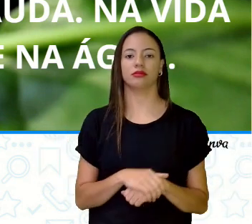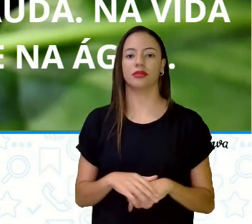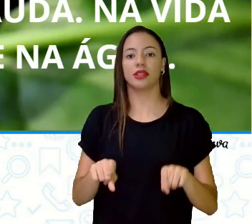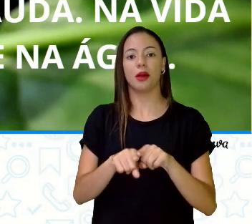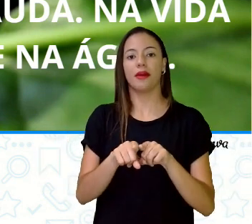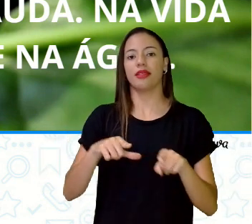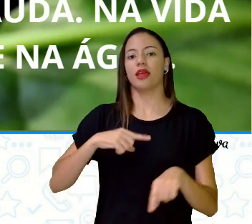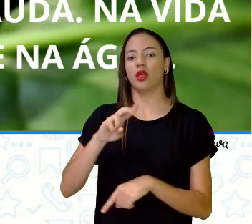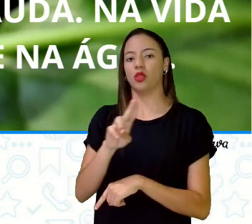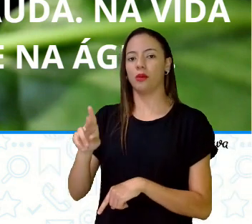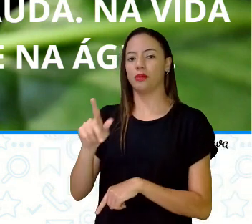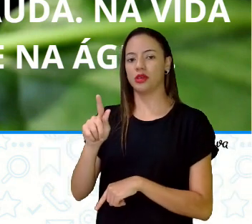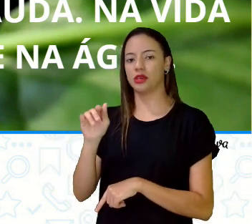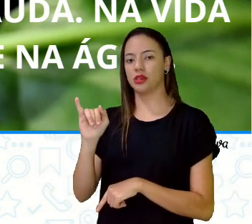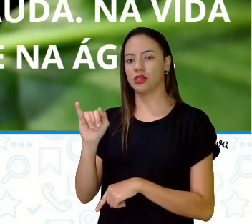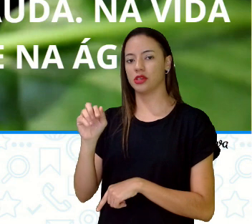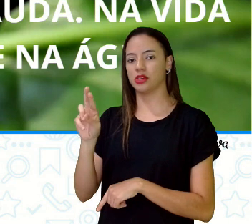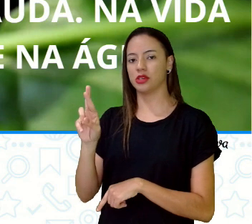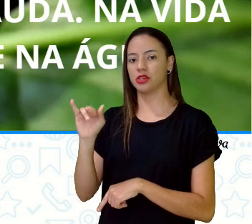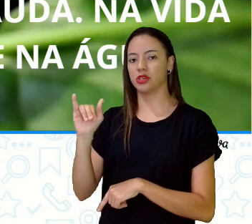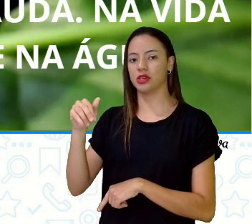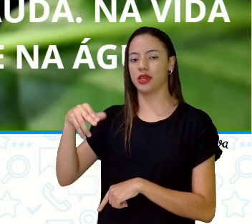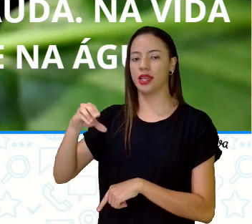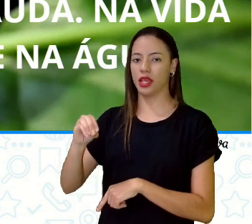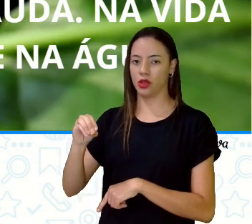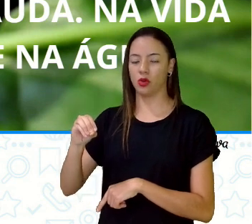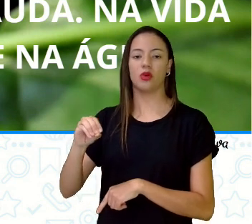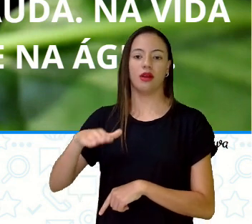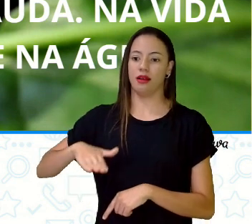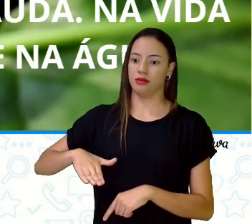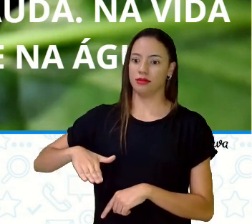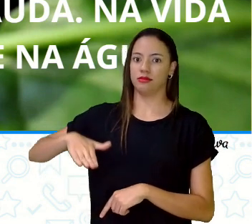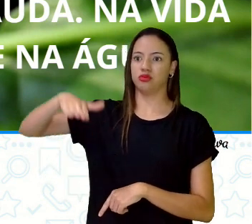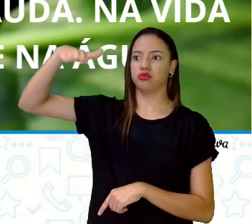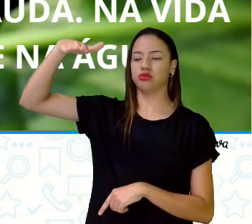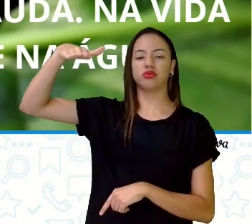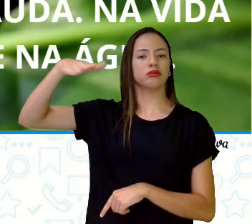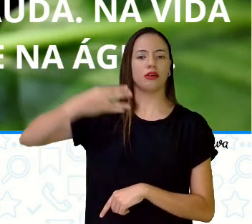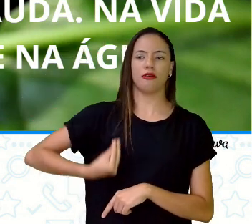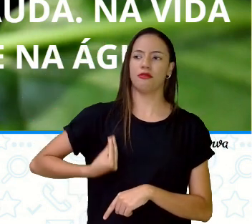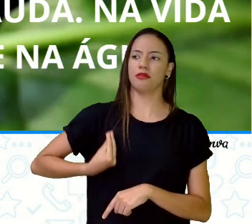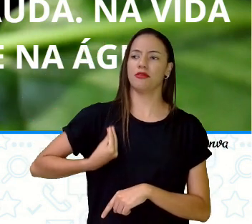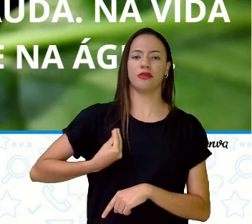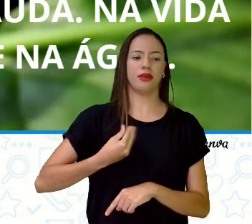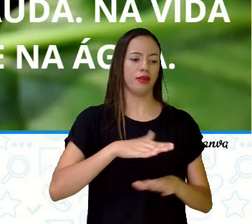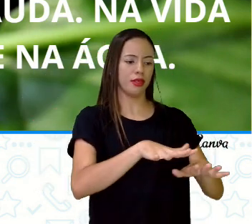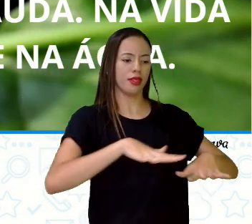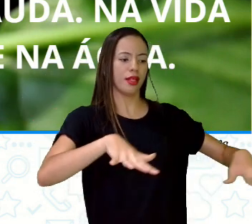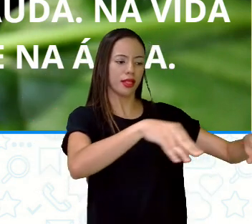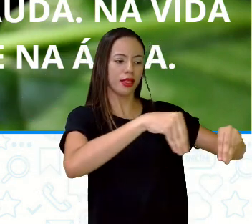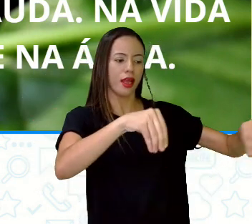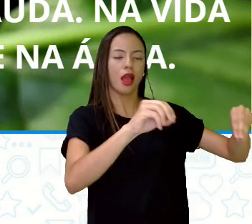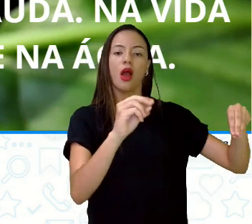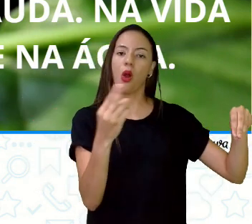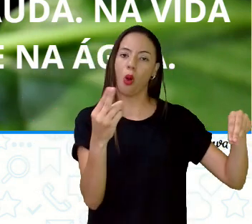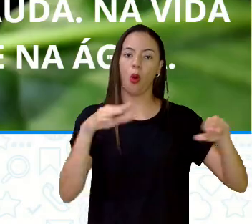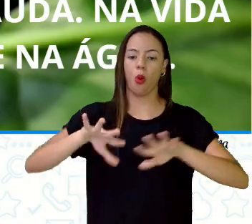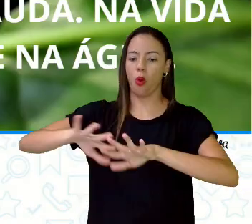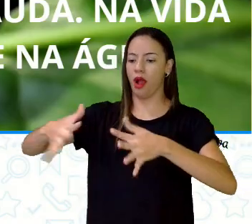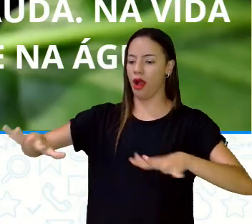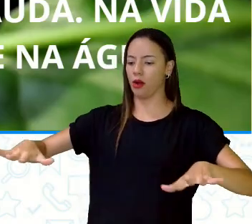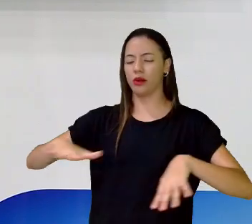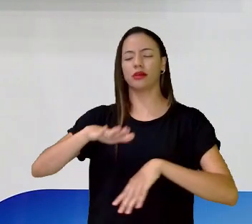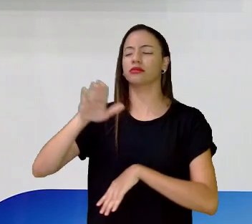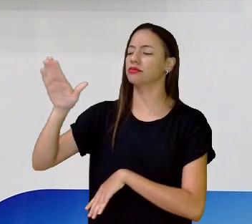possuem cauda. Na vida adulta, podem viver na terra e na água. Professora Abigail, já viu o girino? Já. Ele parece um